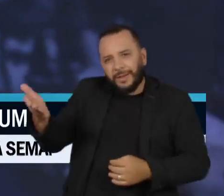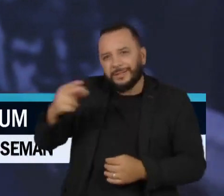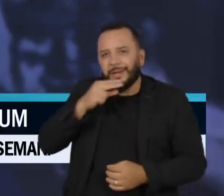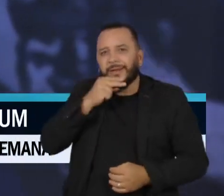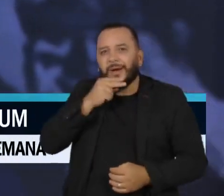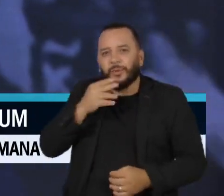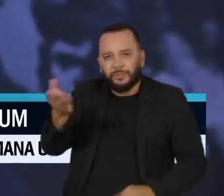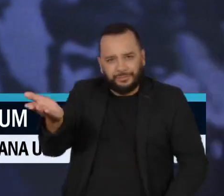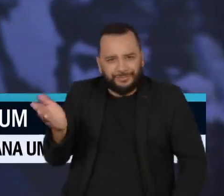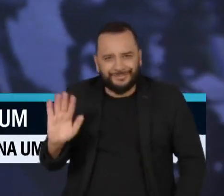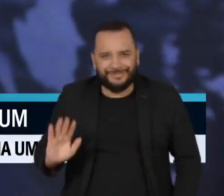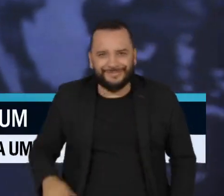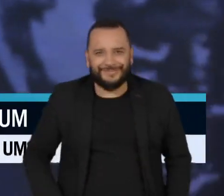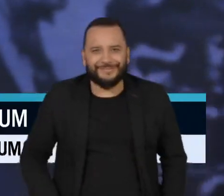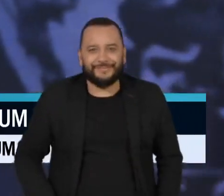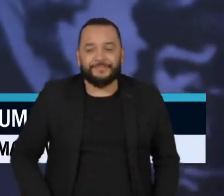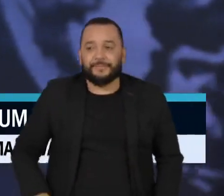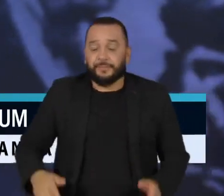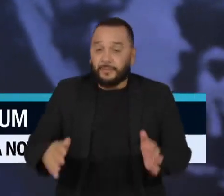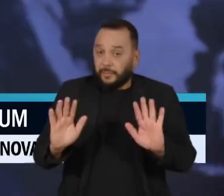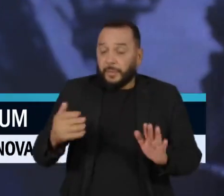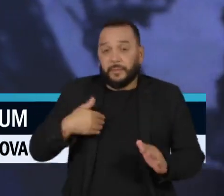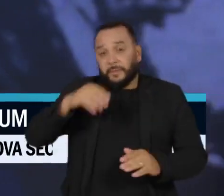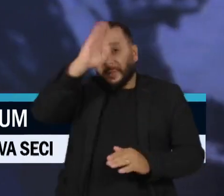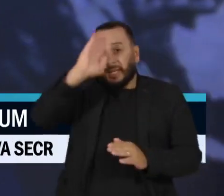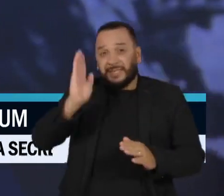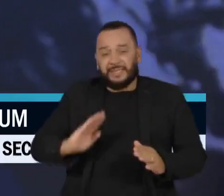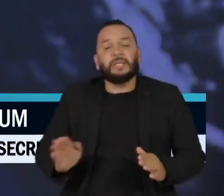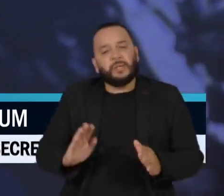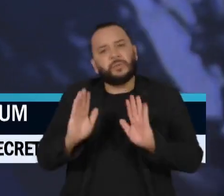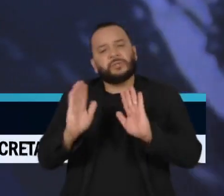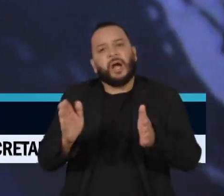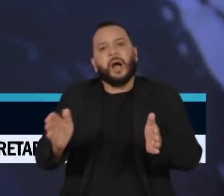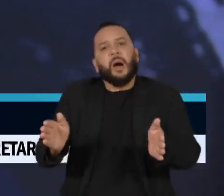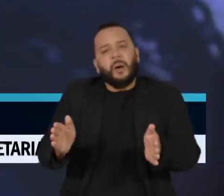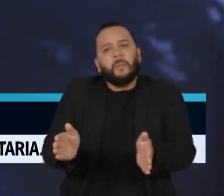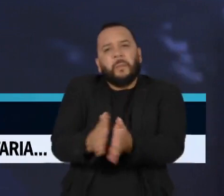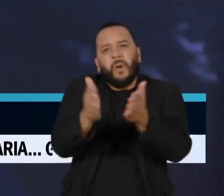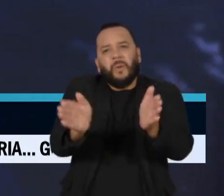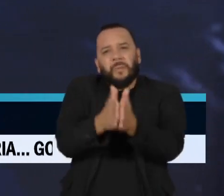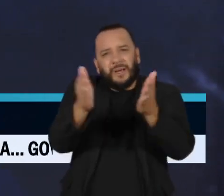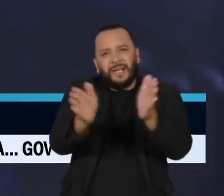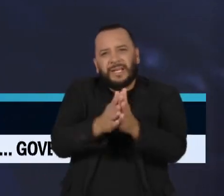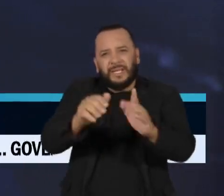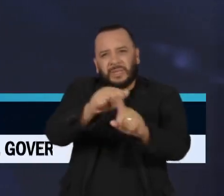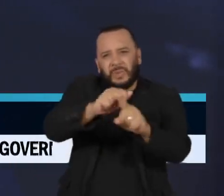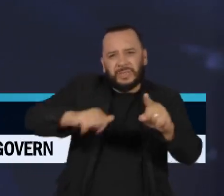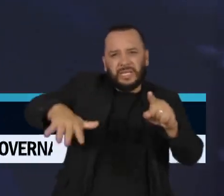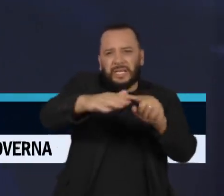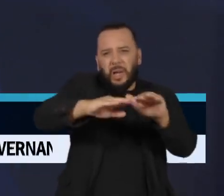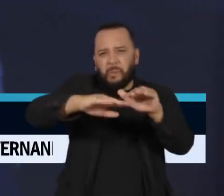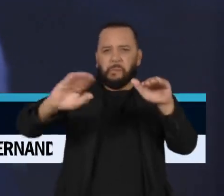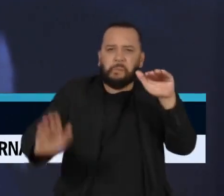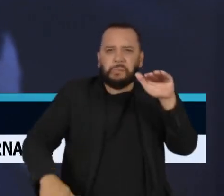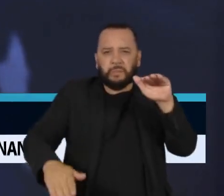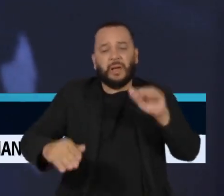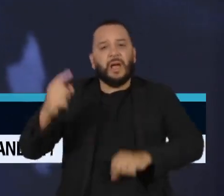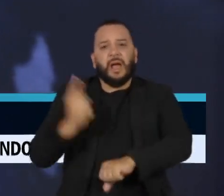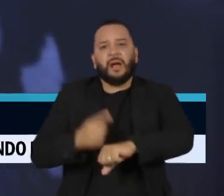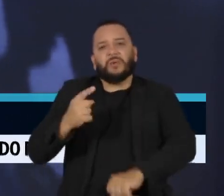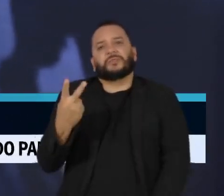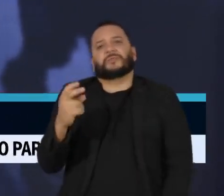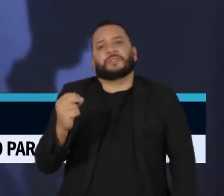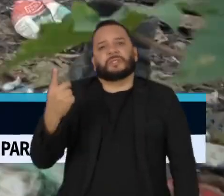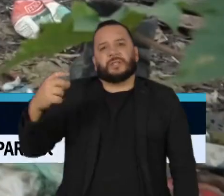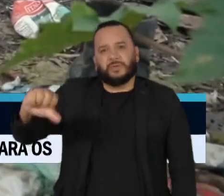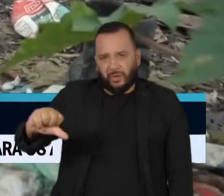A pobreza social no Brasil registrou recorde durante a pandemia de covid-19. O estudo é da Pontifícia Universidade Católica do